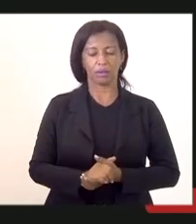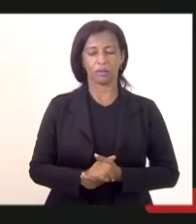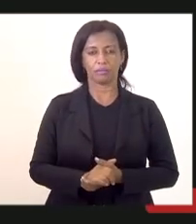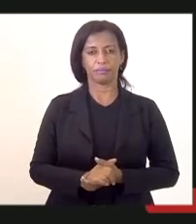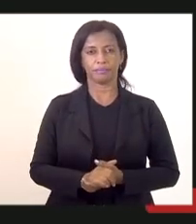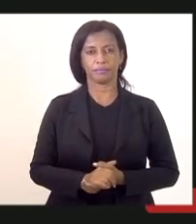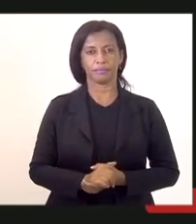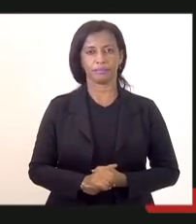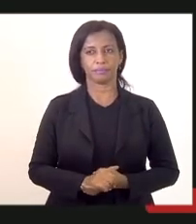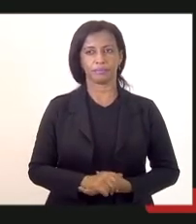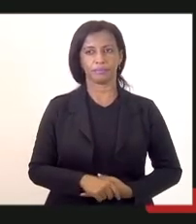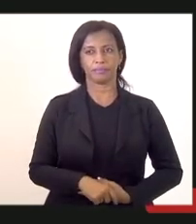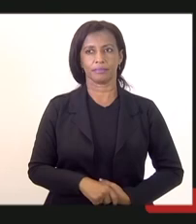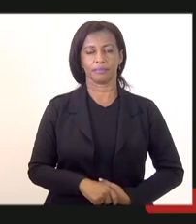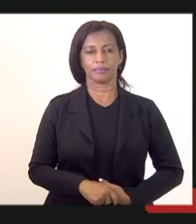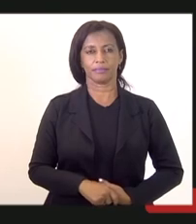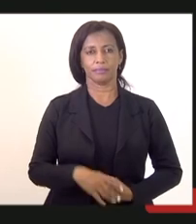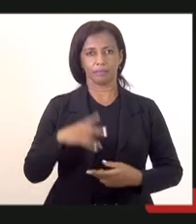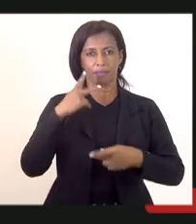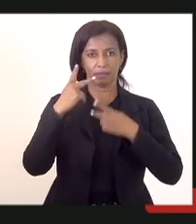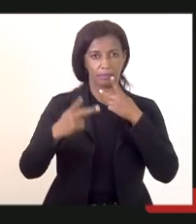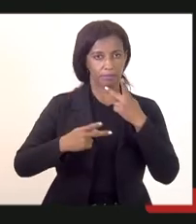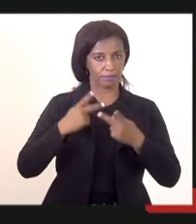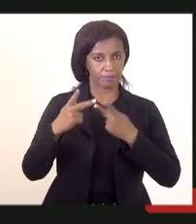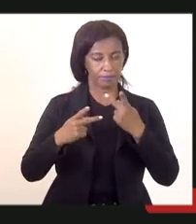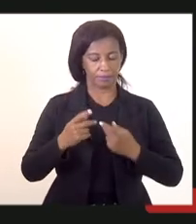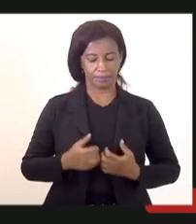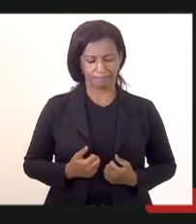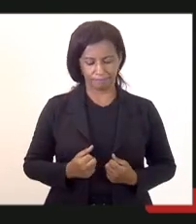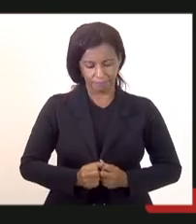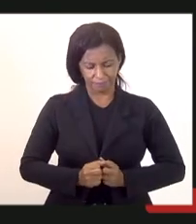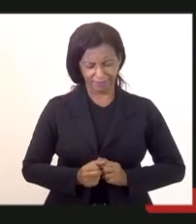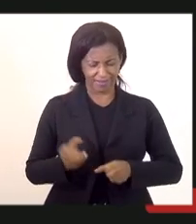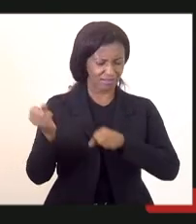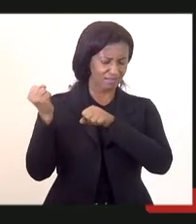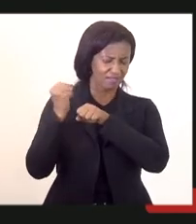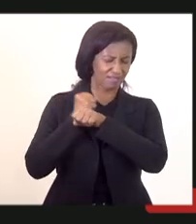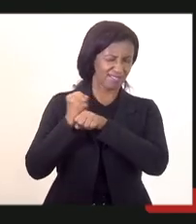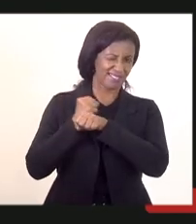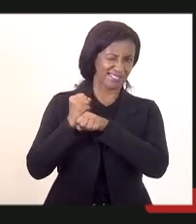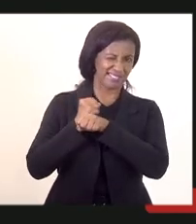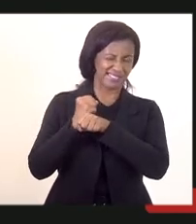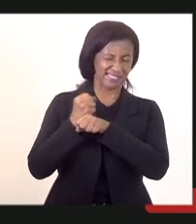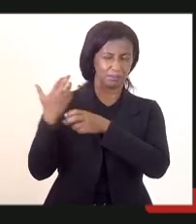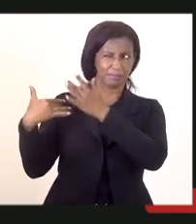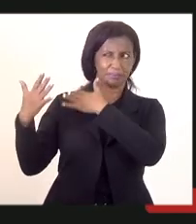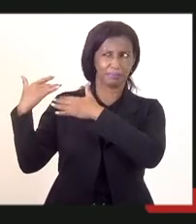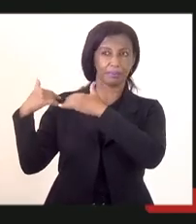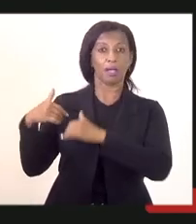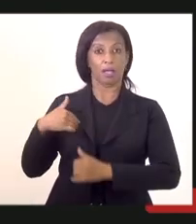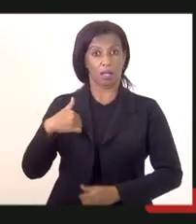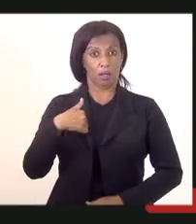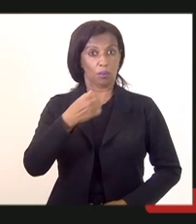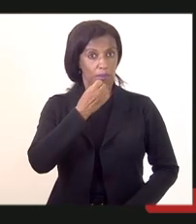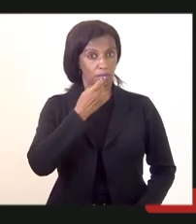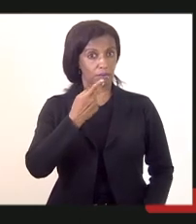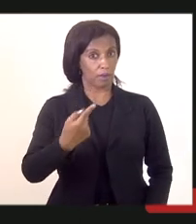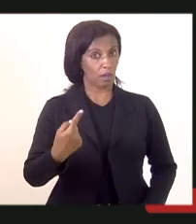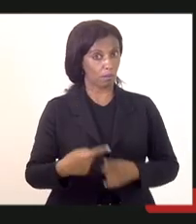falar o seguinte, há décadas, eu posso falar com propriedade, porque eu sou policial militar,